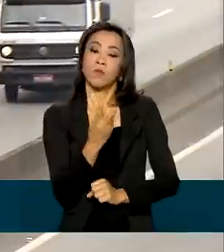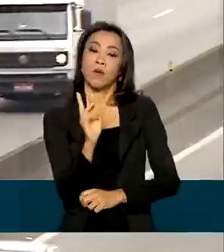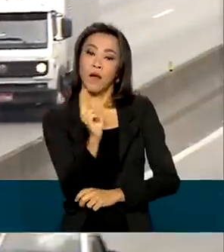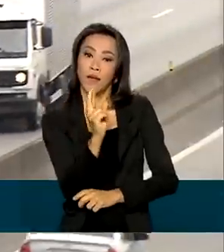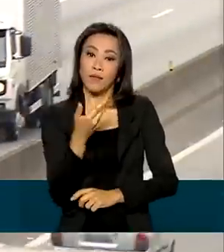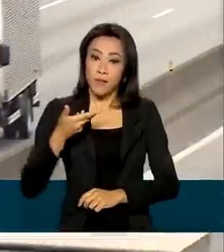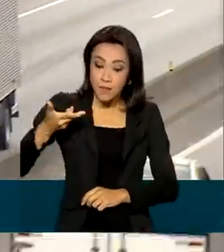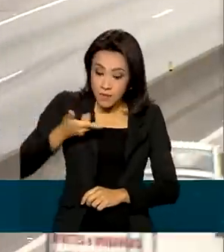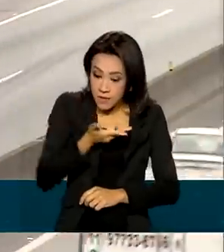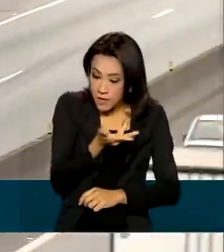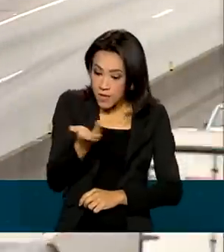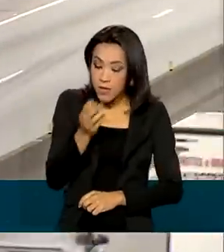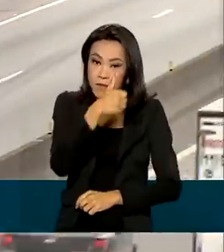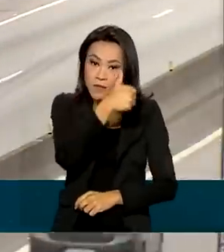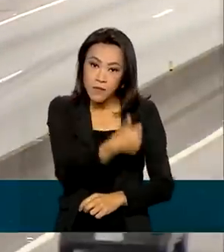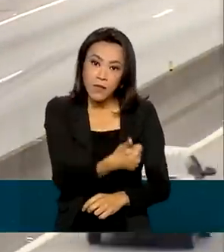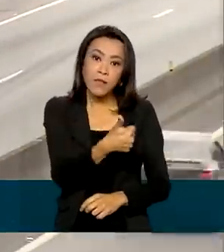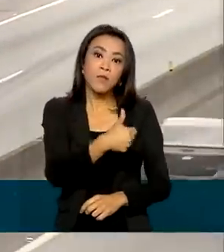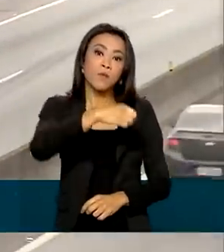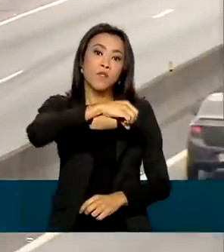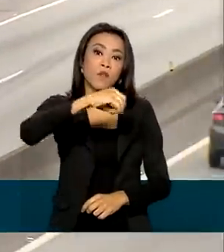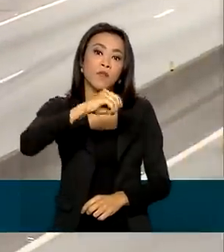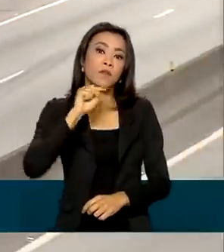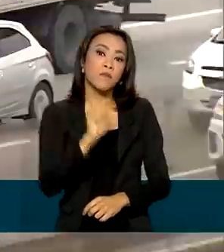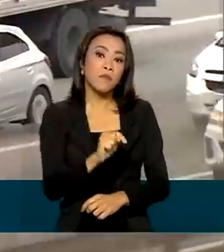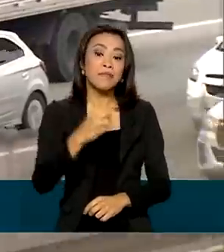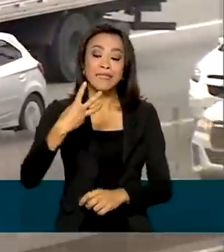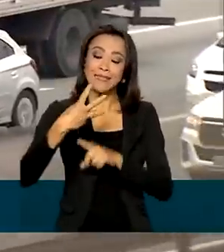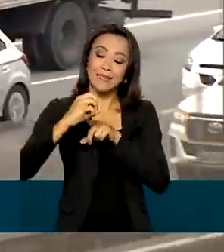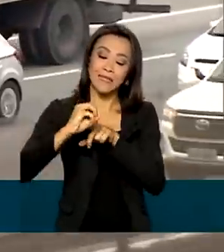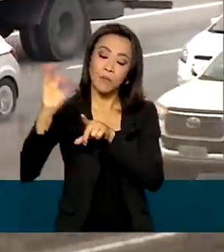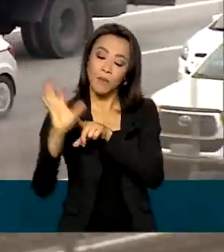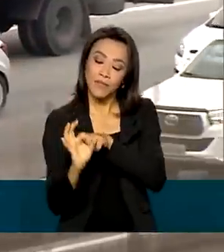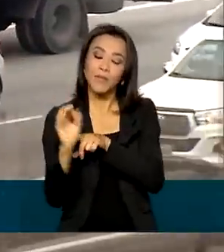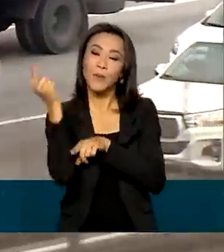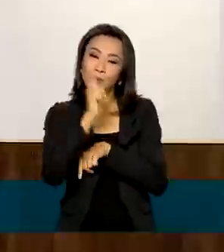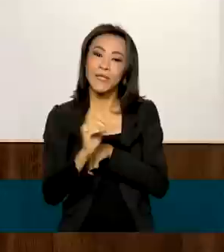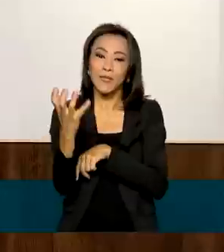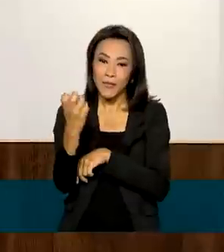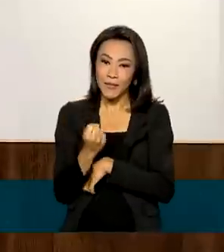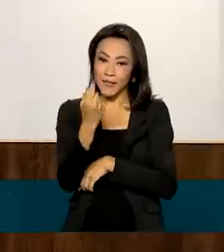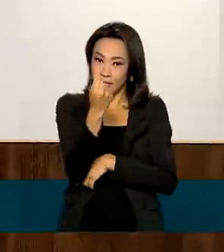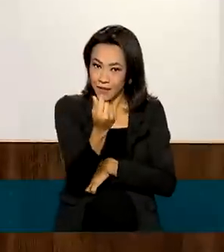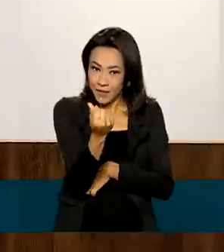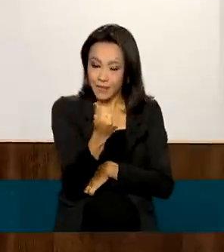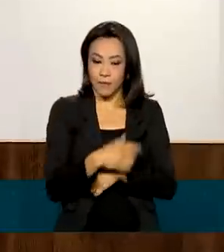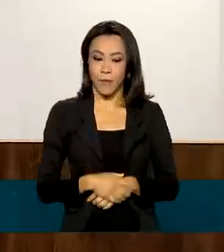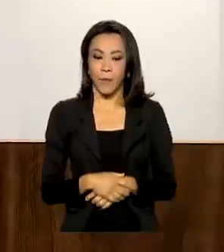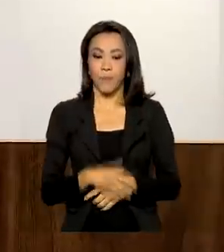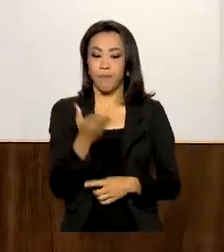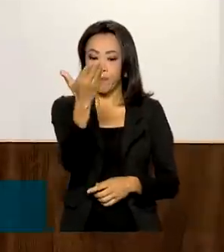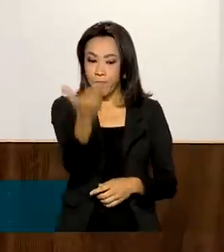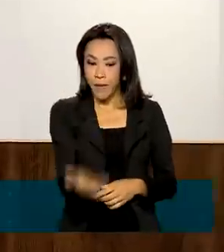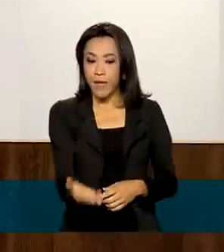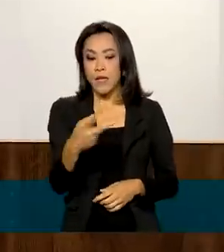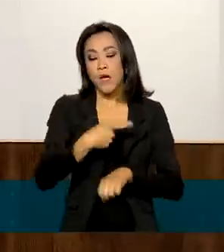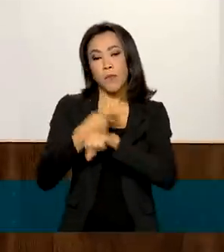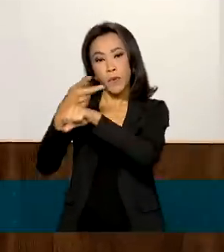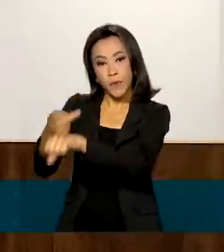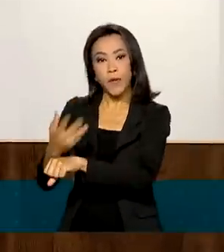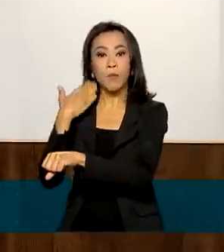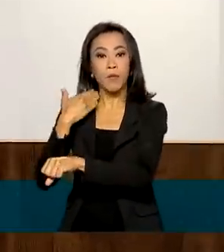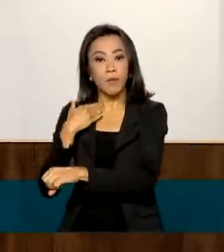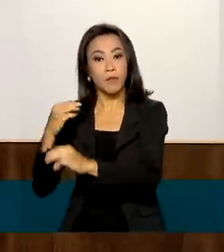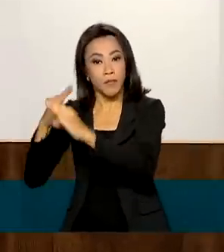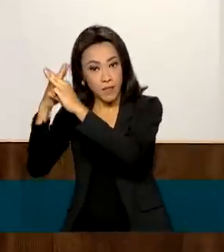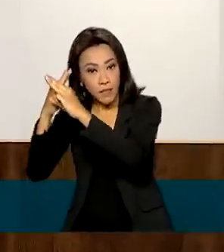Desses 190 mil, apenas 30% acessaram o dinheiro. Devem procurar ou pelo Caixa Tem ou na